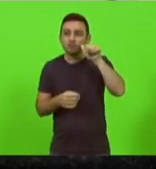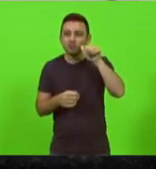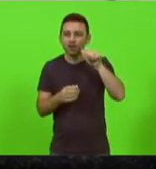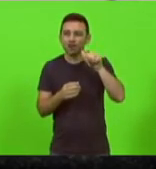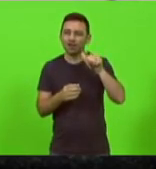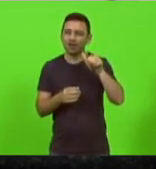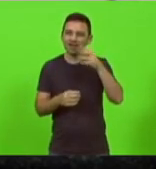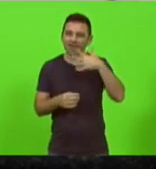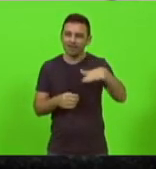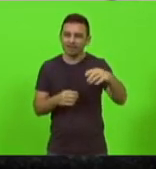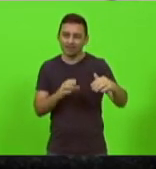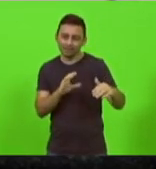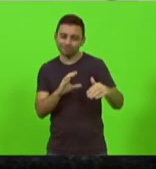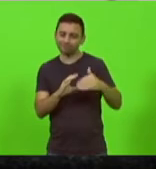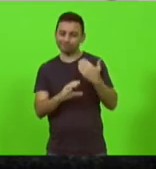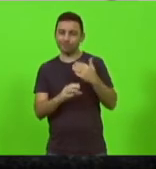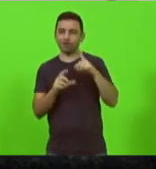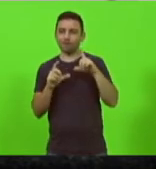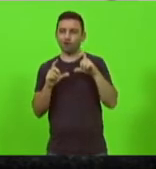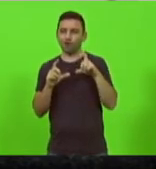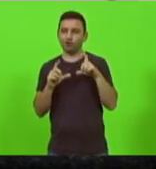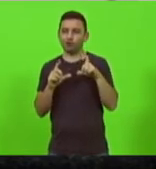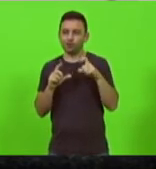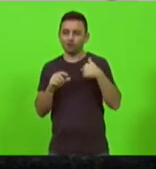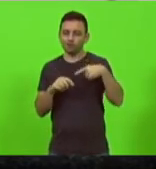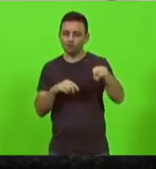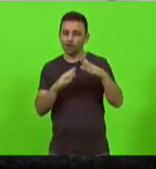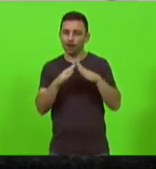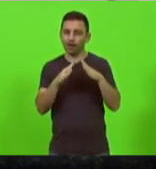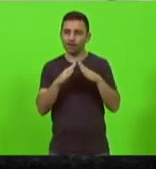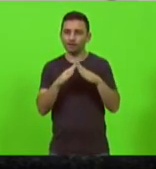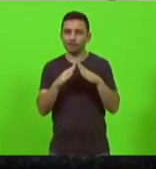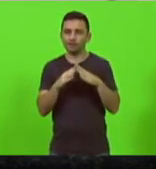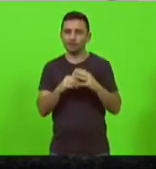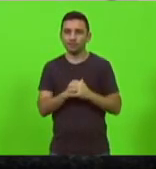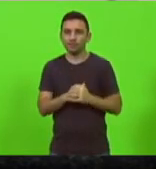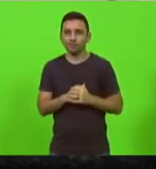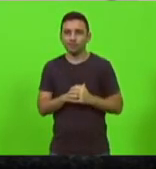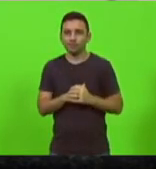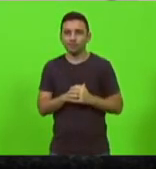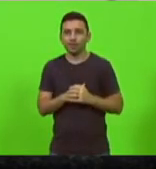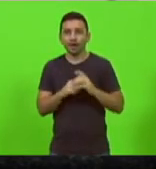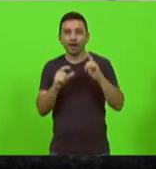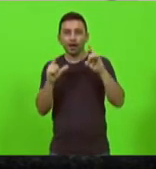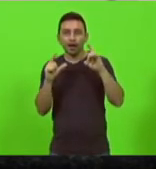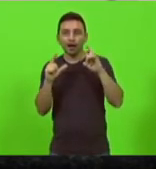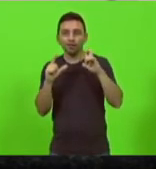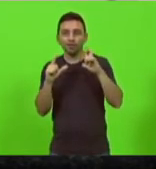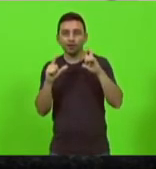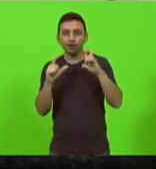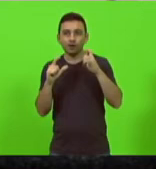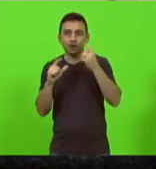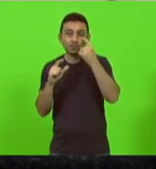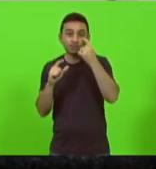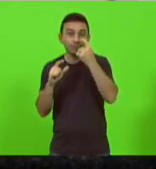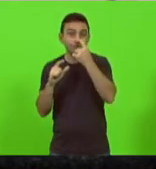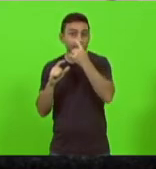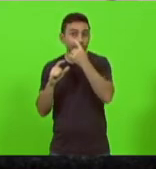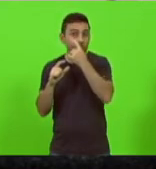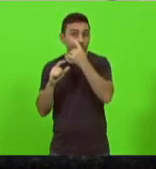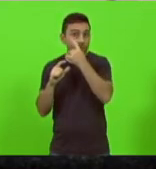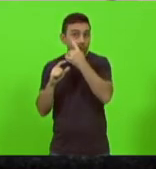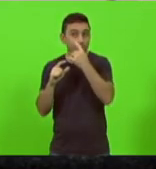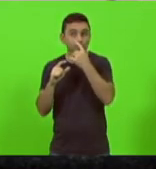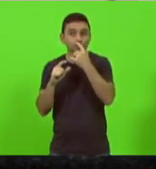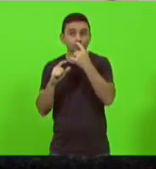agradecimento eu tive na casa dela verificando me mandou uma foto com um olho normal e com